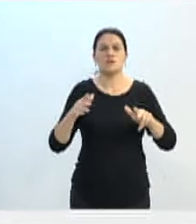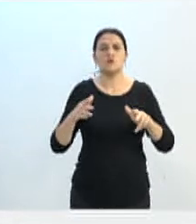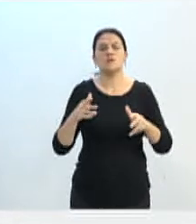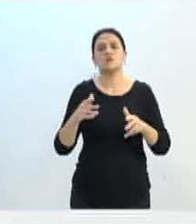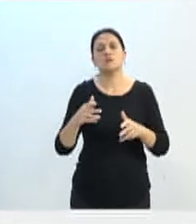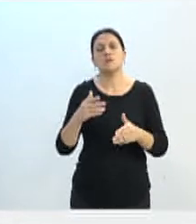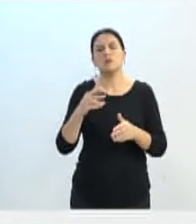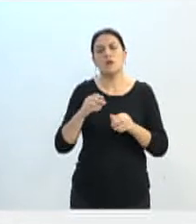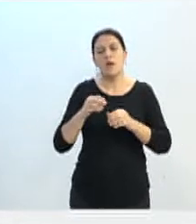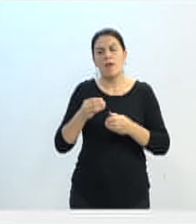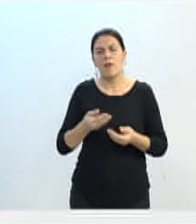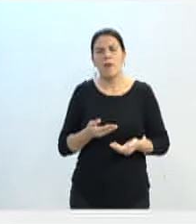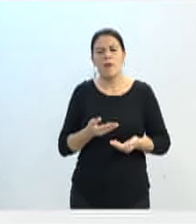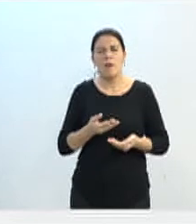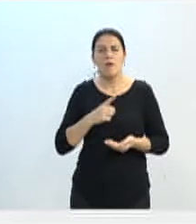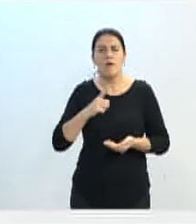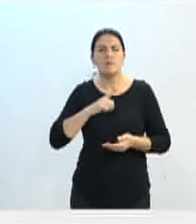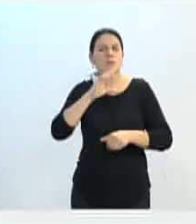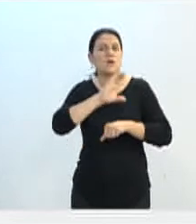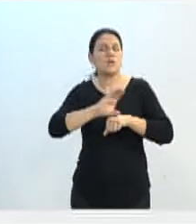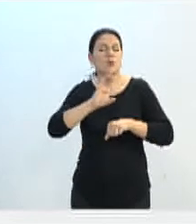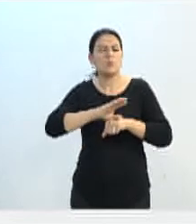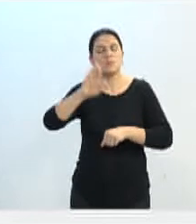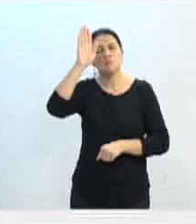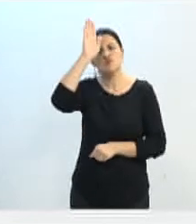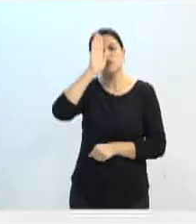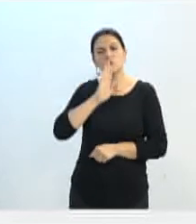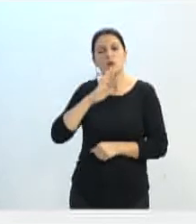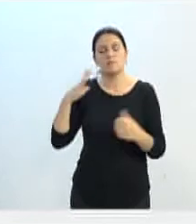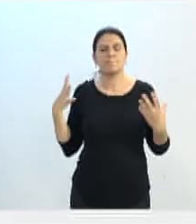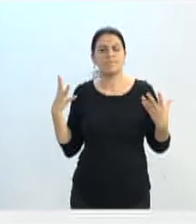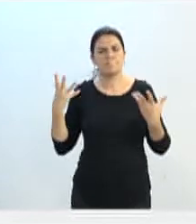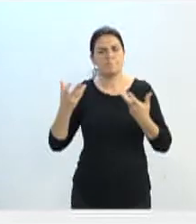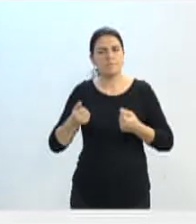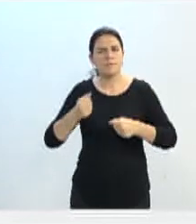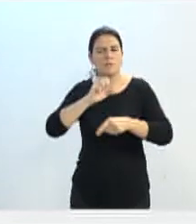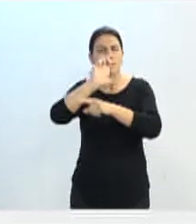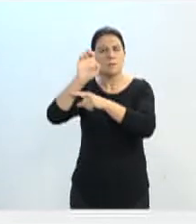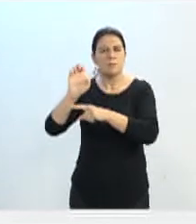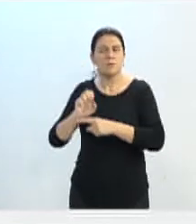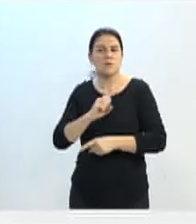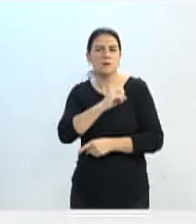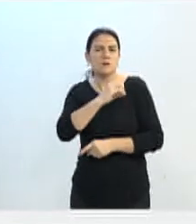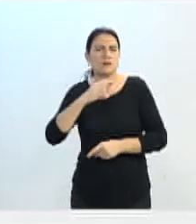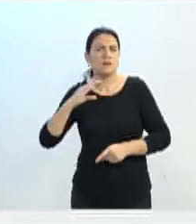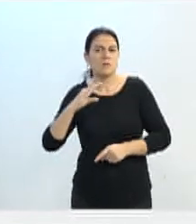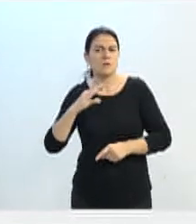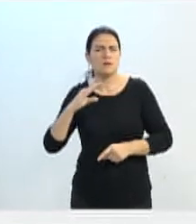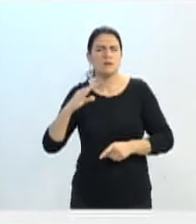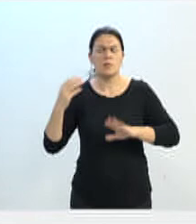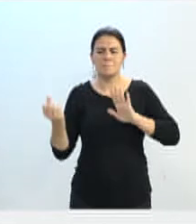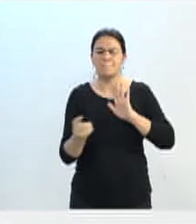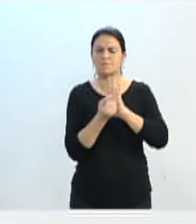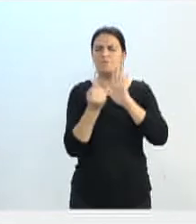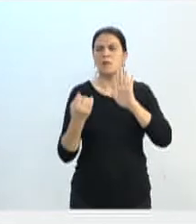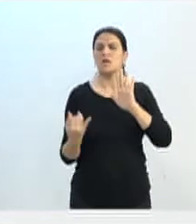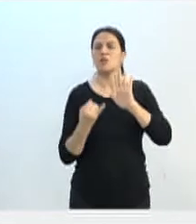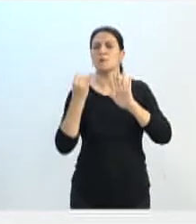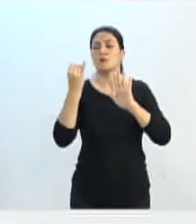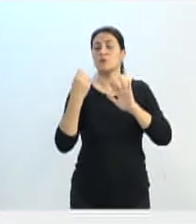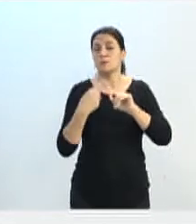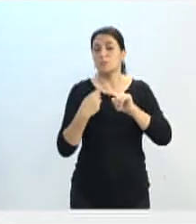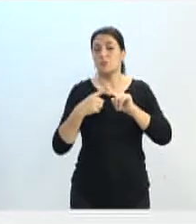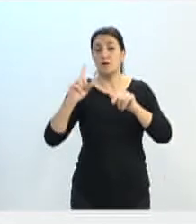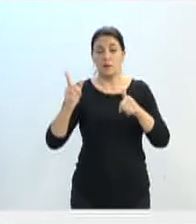ofertar ensino gratuito de qualidade em todo o Estado de Santa Catarina. E isso é um marco bem importante, porque é a